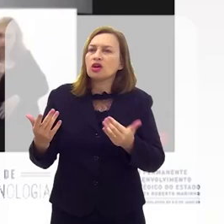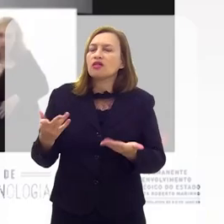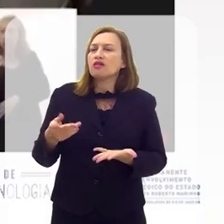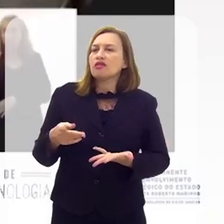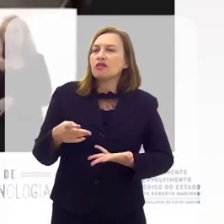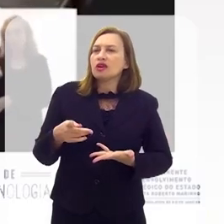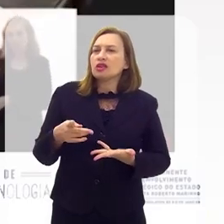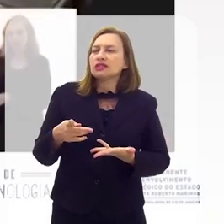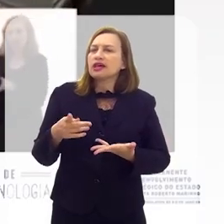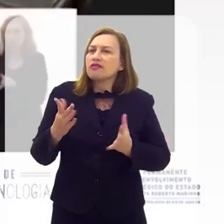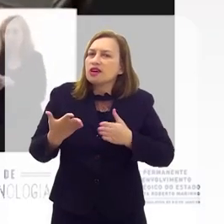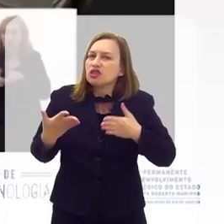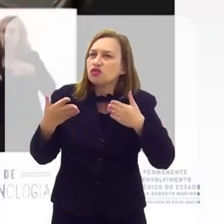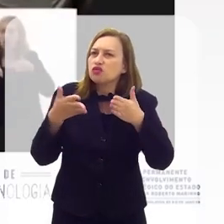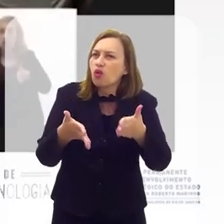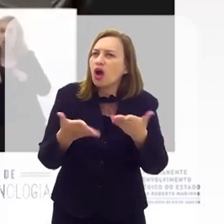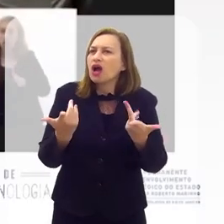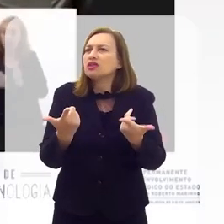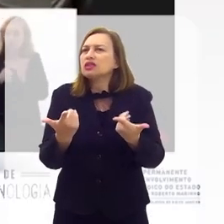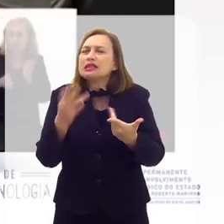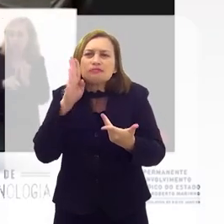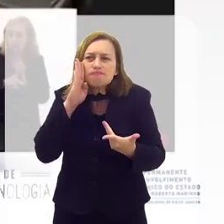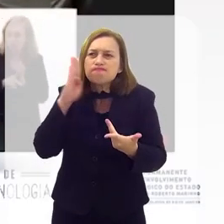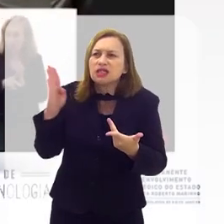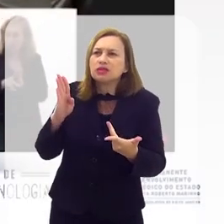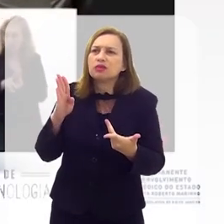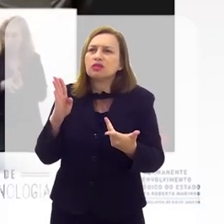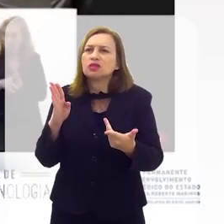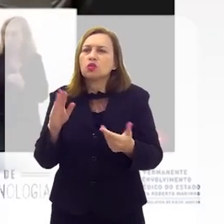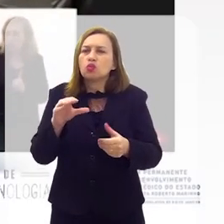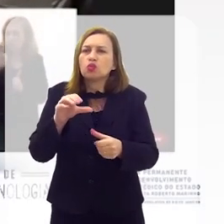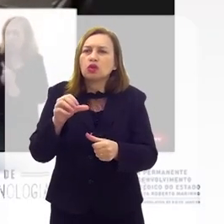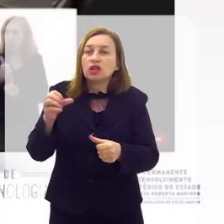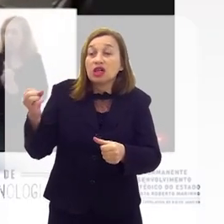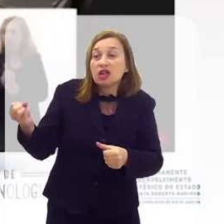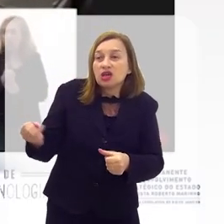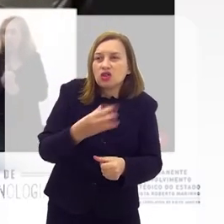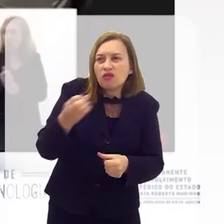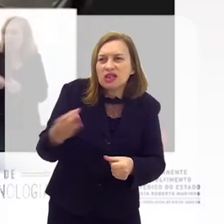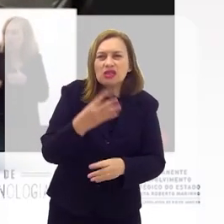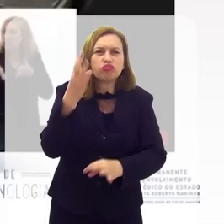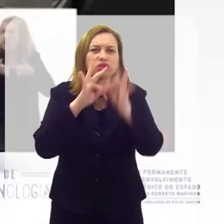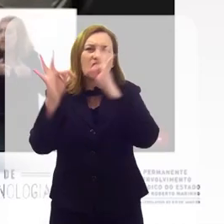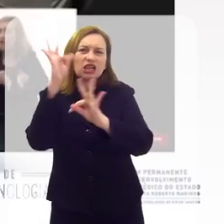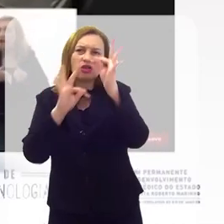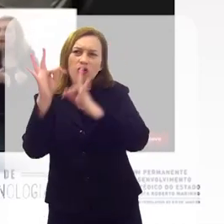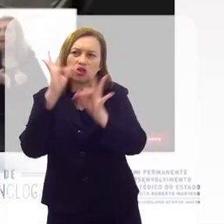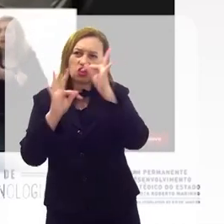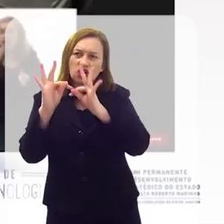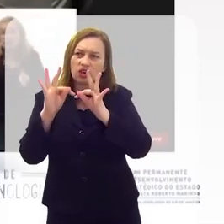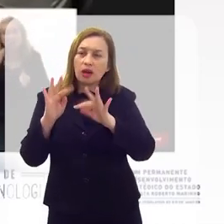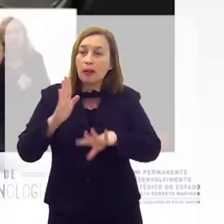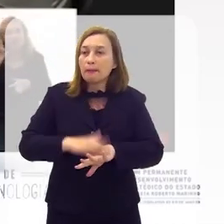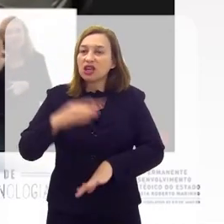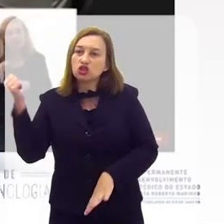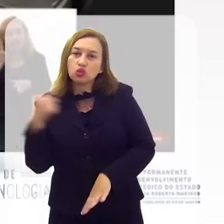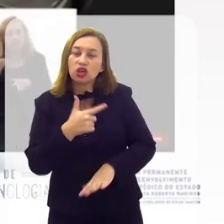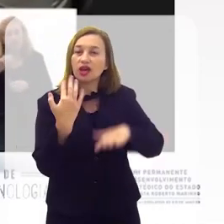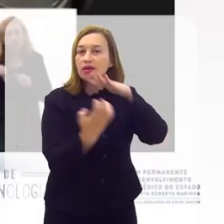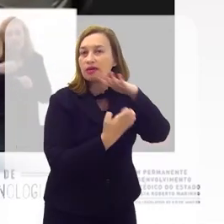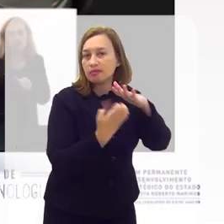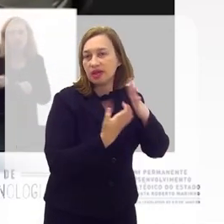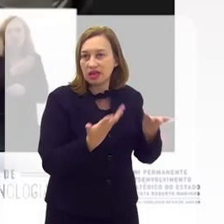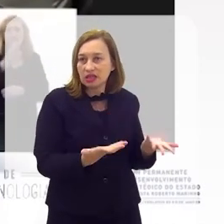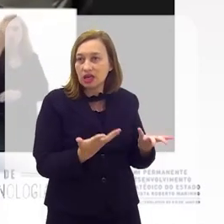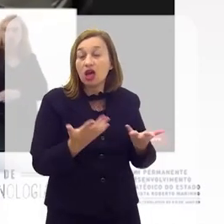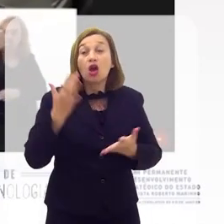O foco desse projeto, entrando mais no foco do substitutivo, ele está muito voltado especificamente para a questão da inovação